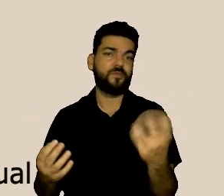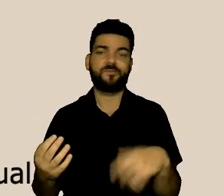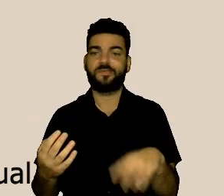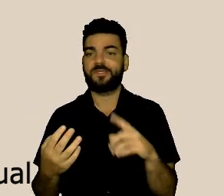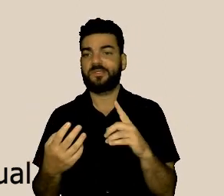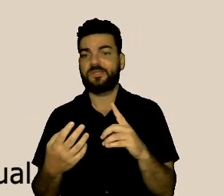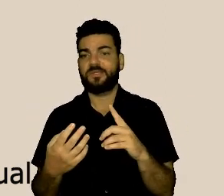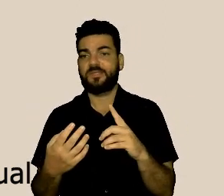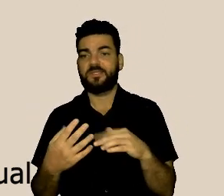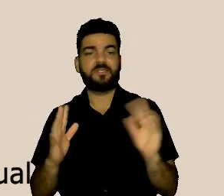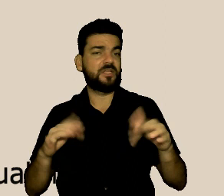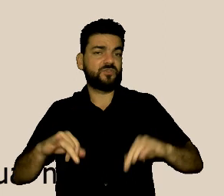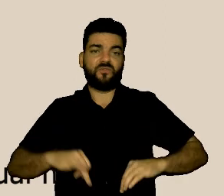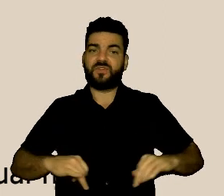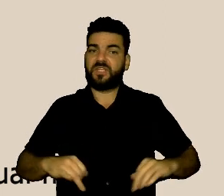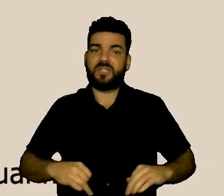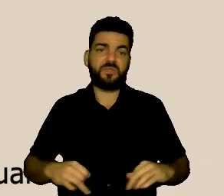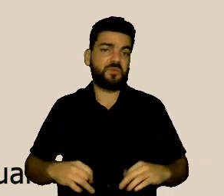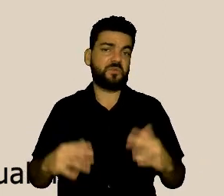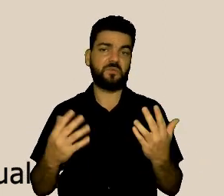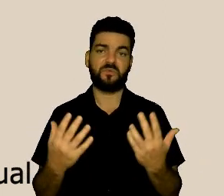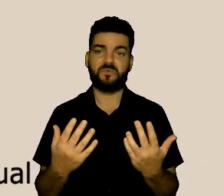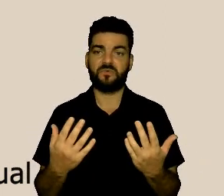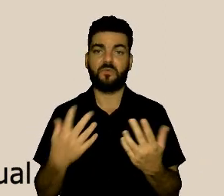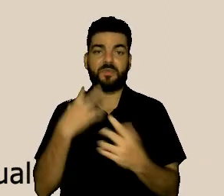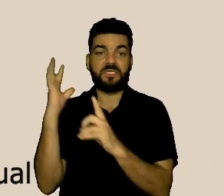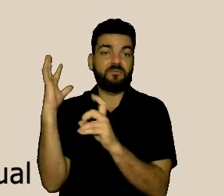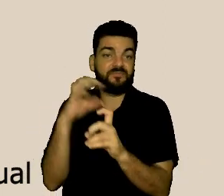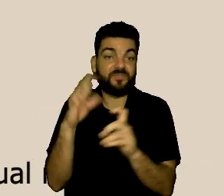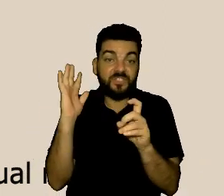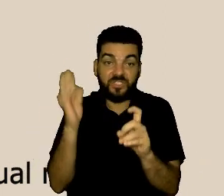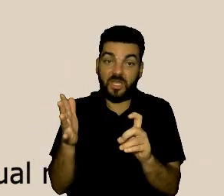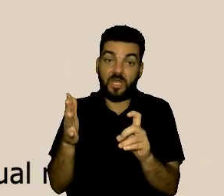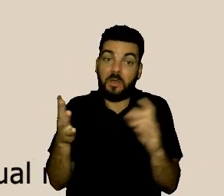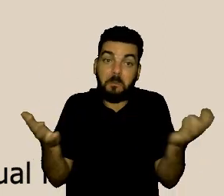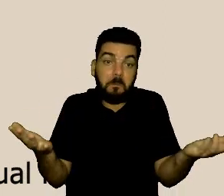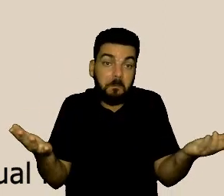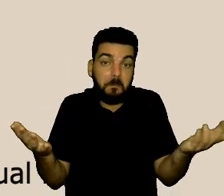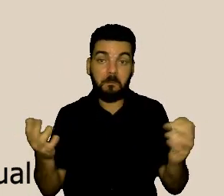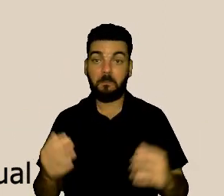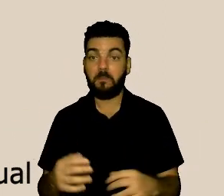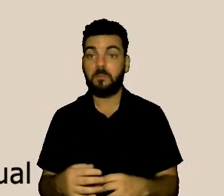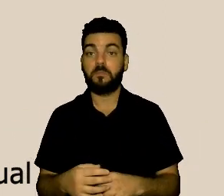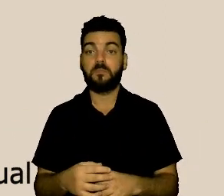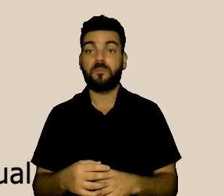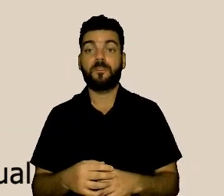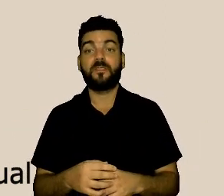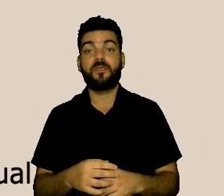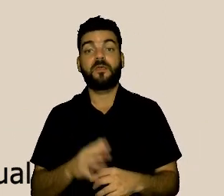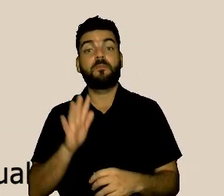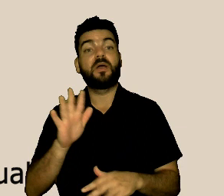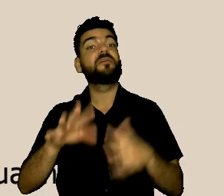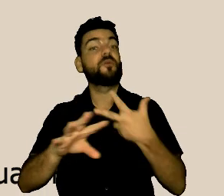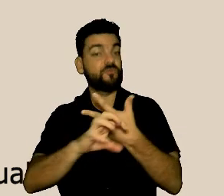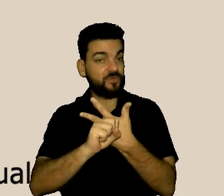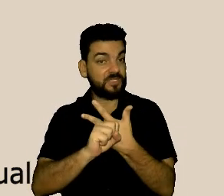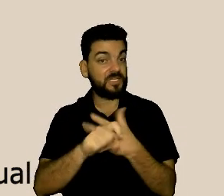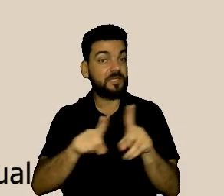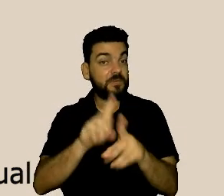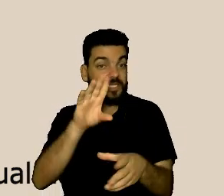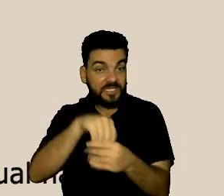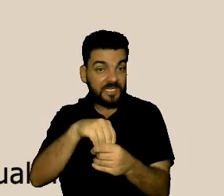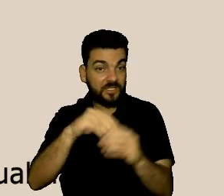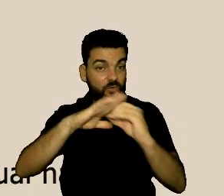pode acontecer, mas também ouvidoria interna, organizacional, entre os servidores,